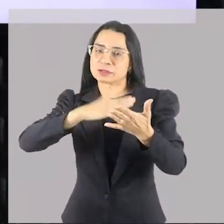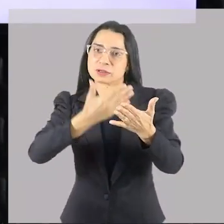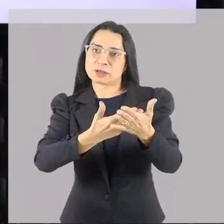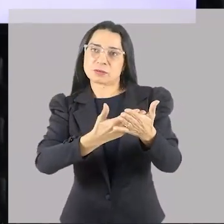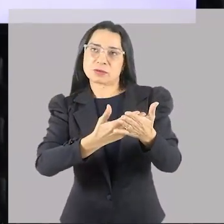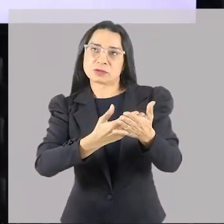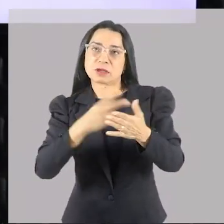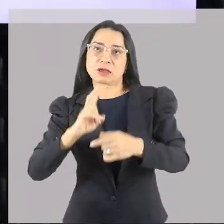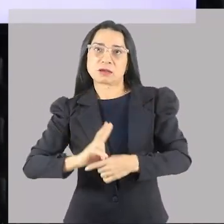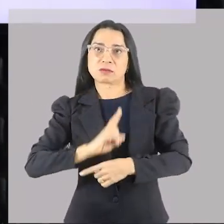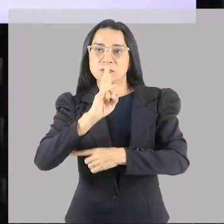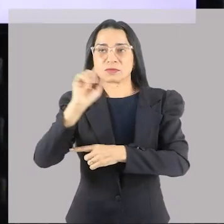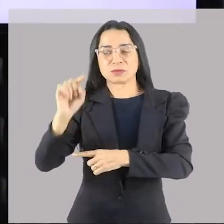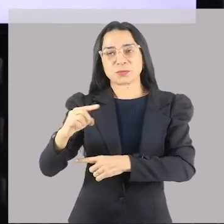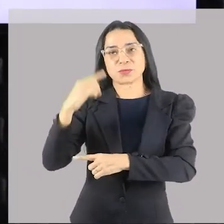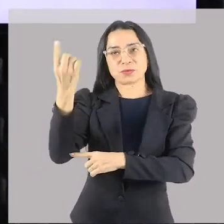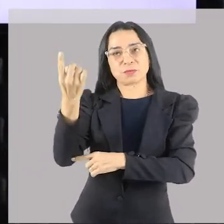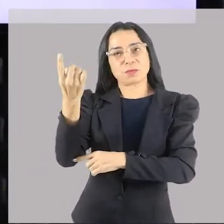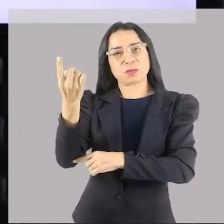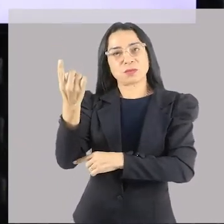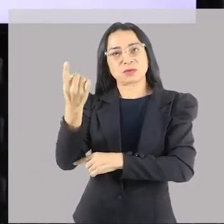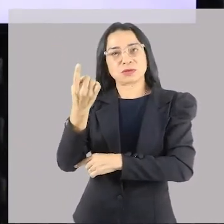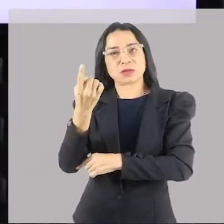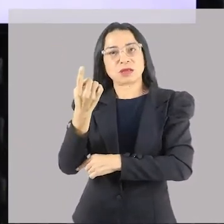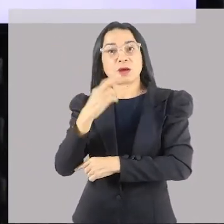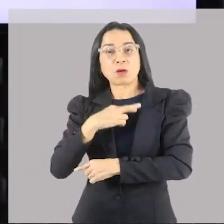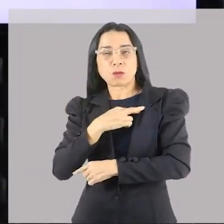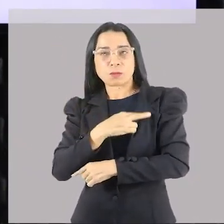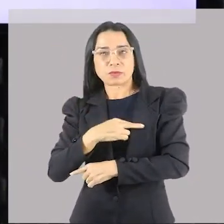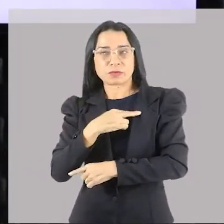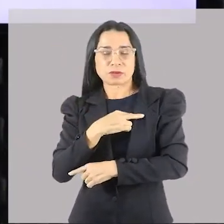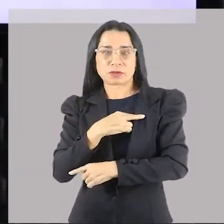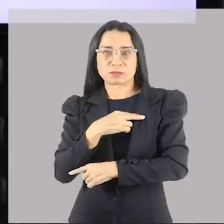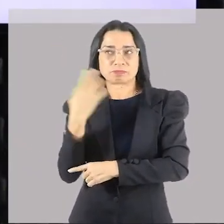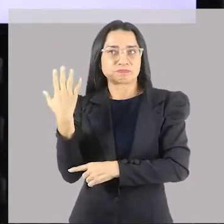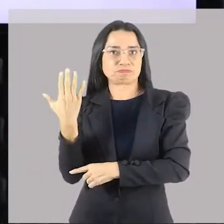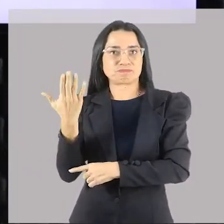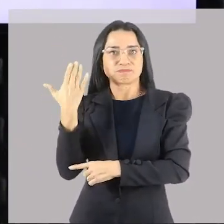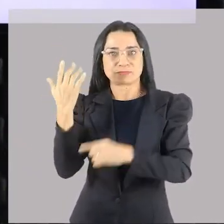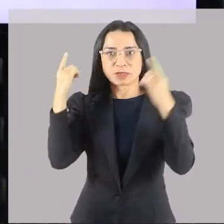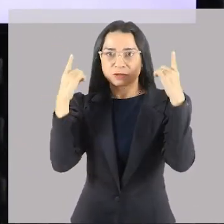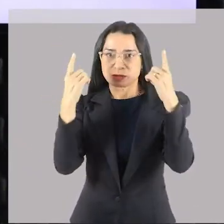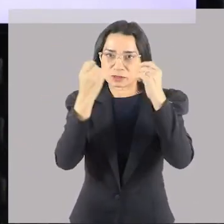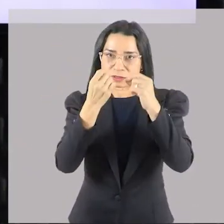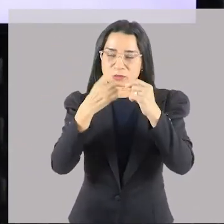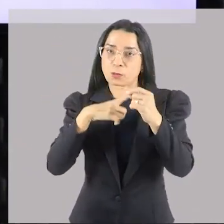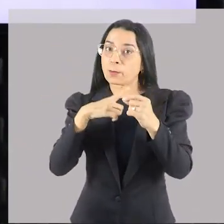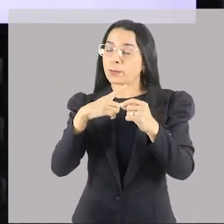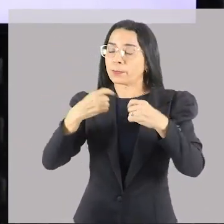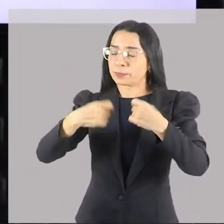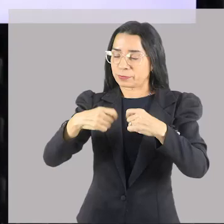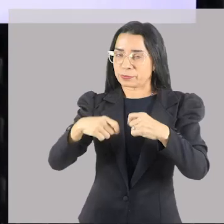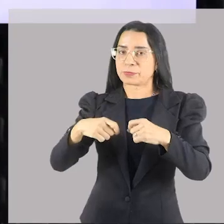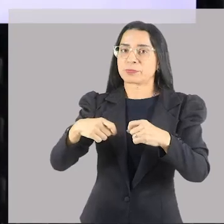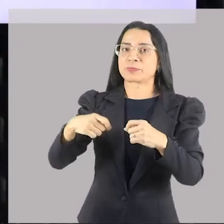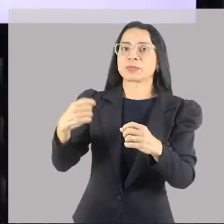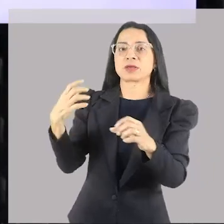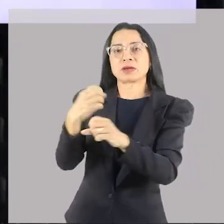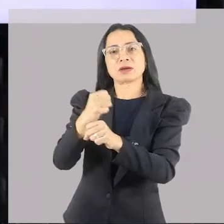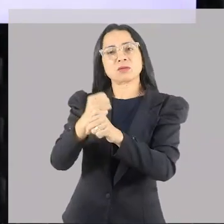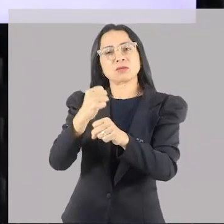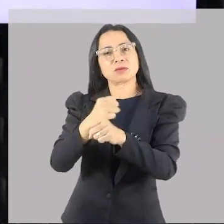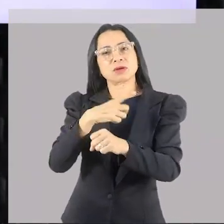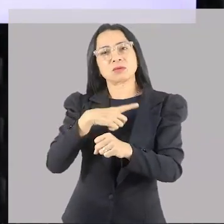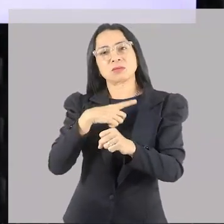muito à frente, um princípio romantizado. Na Grécia, eu vou ter que calcular matematicamente, porque existe uma regra, um número, um padrão que